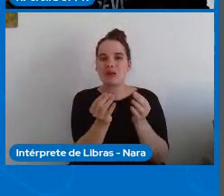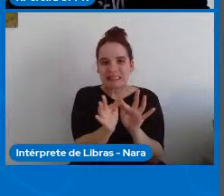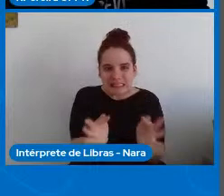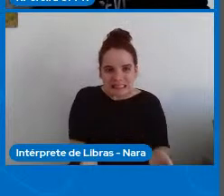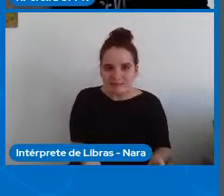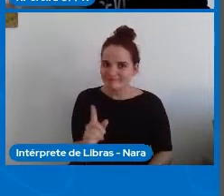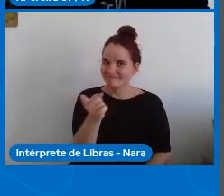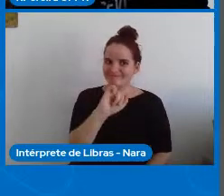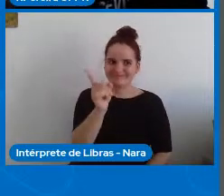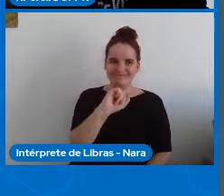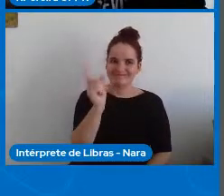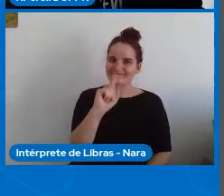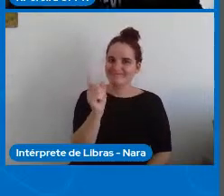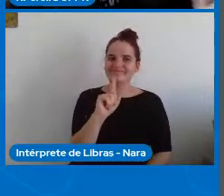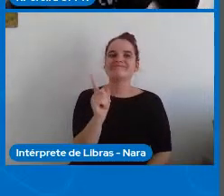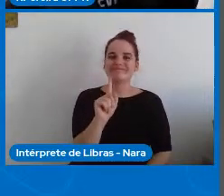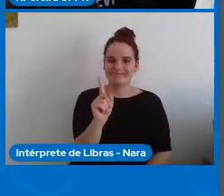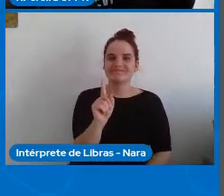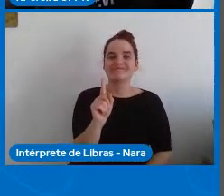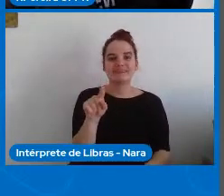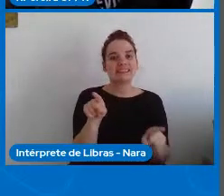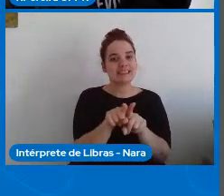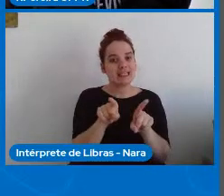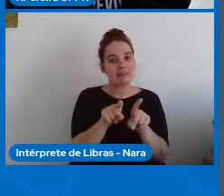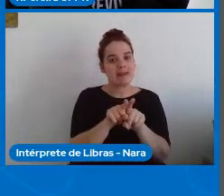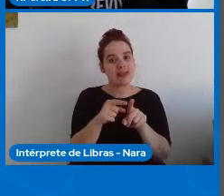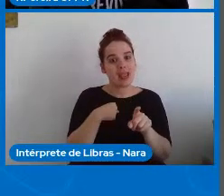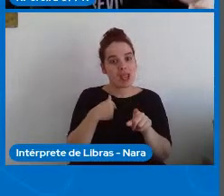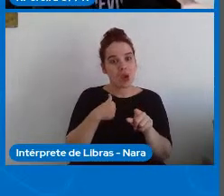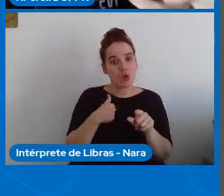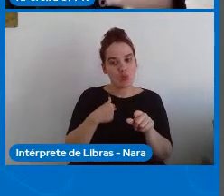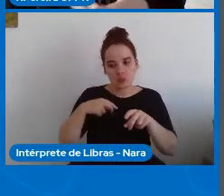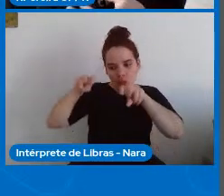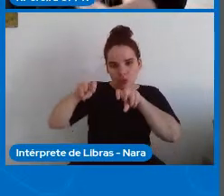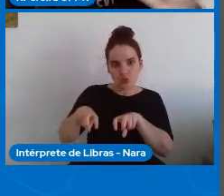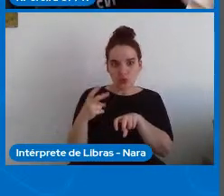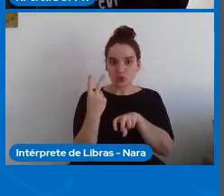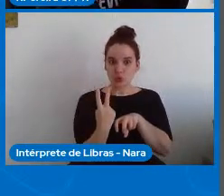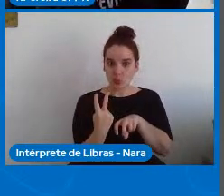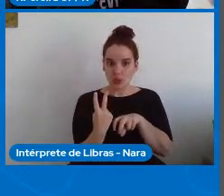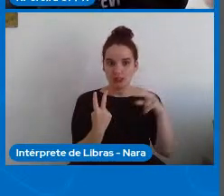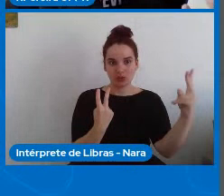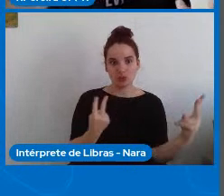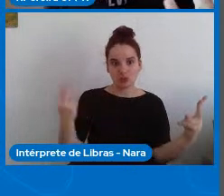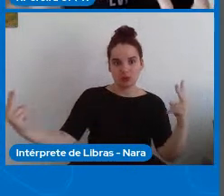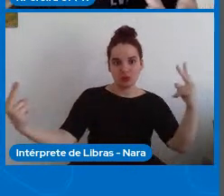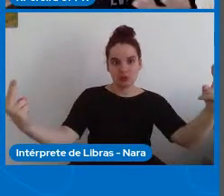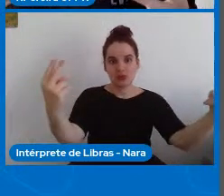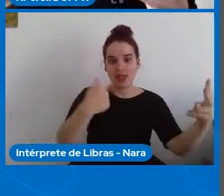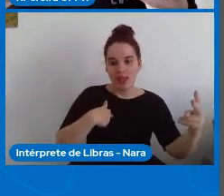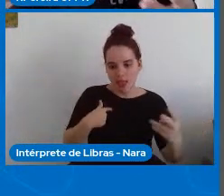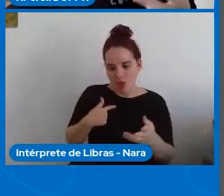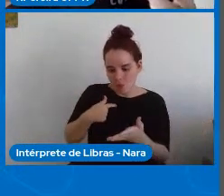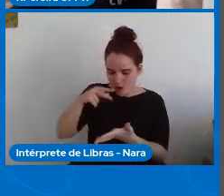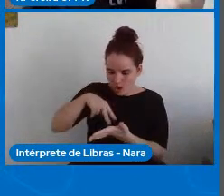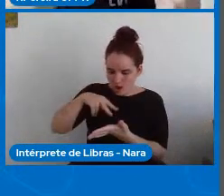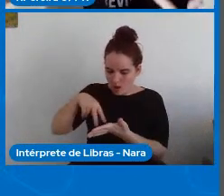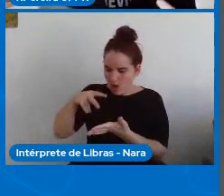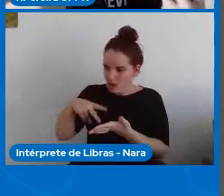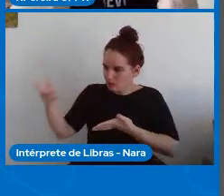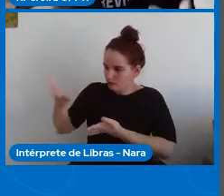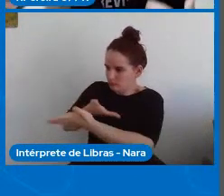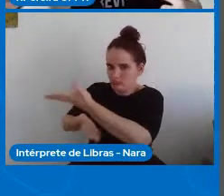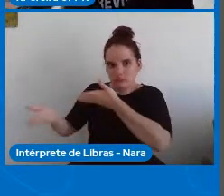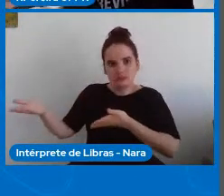e a gente também vê que revisar por pares é um meio muito efetivo da pessoa aprender ensinando porque ela identifica